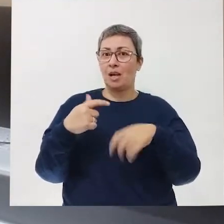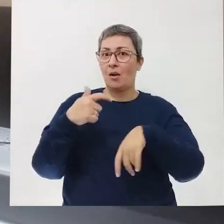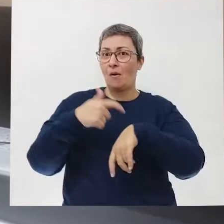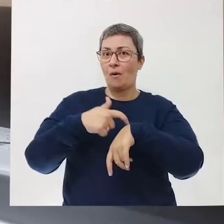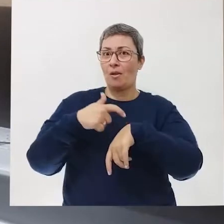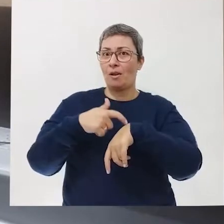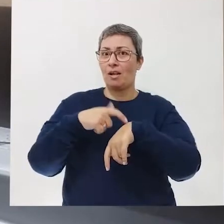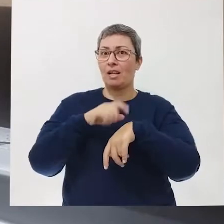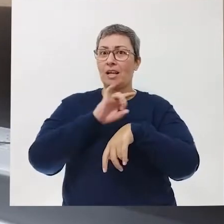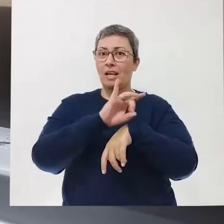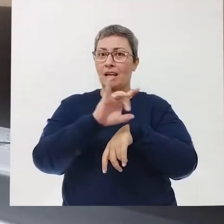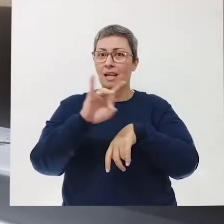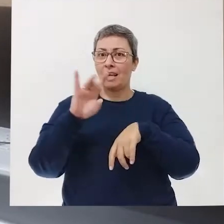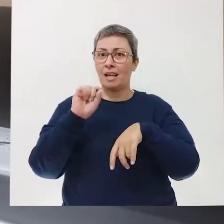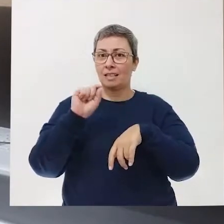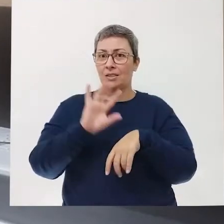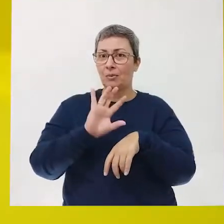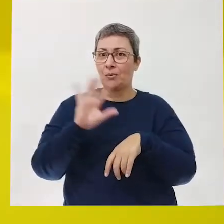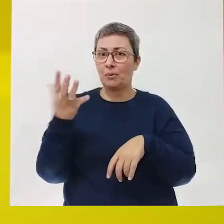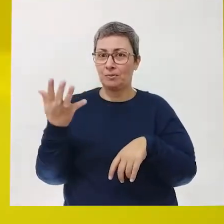para cada situação.